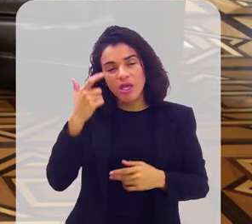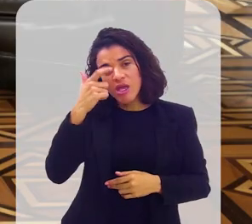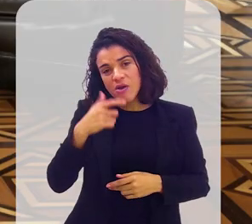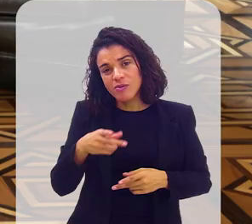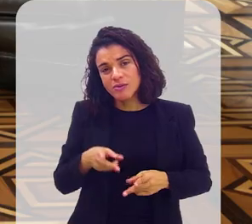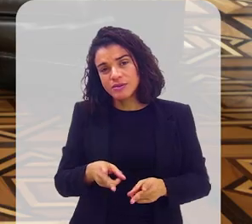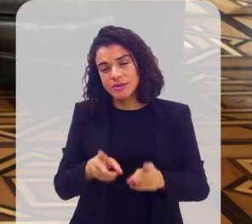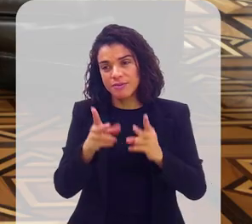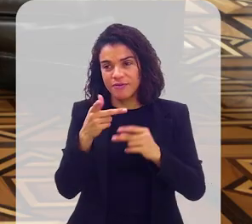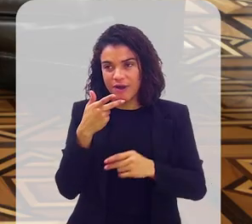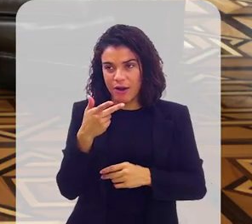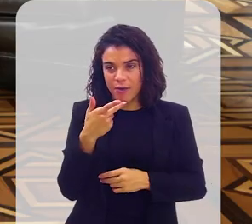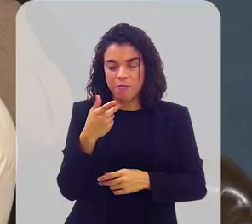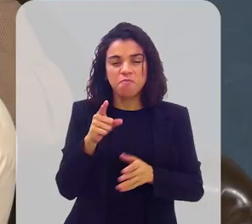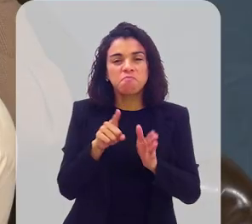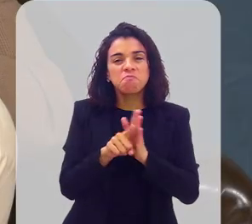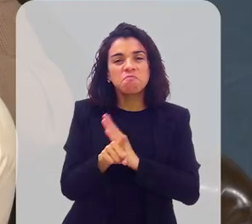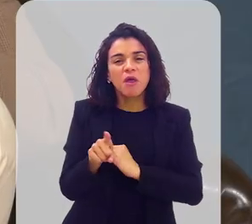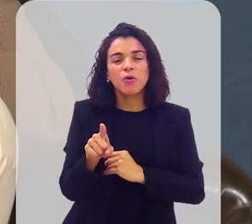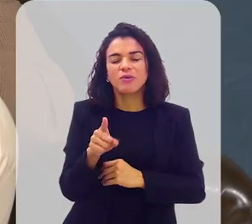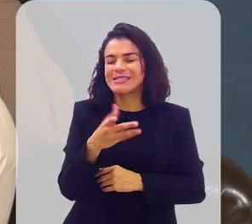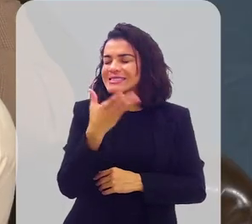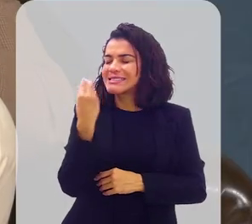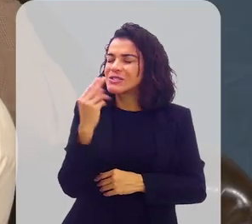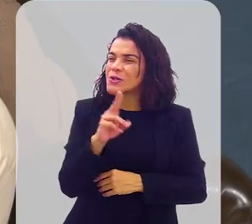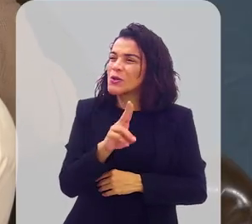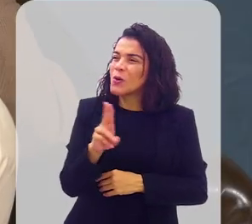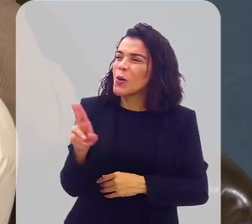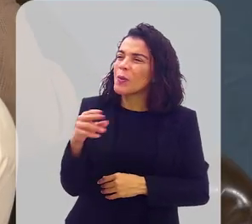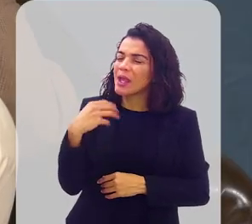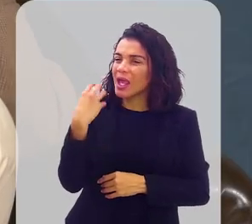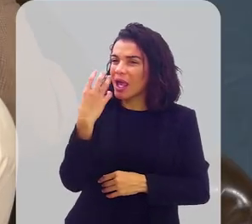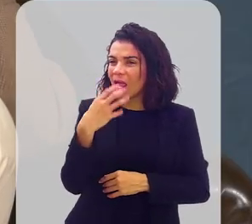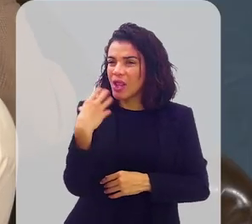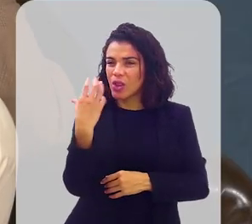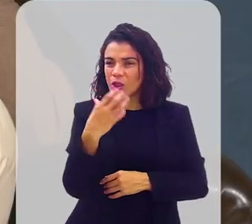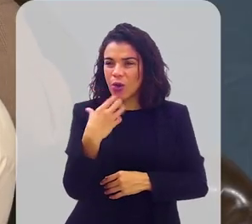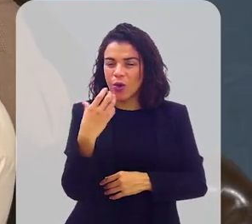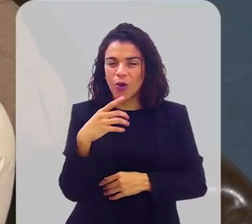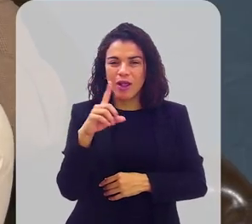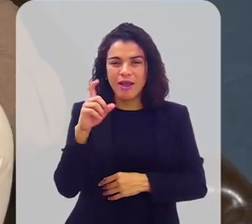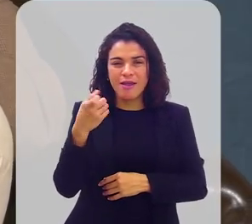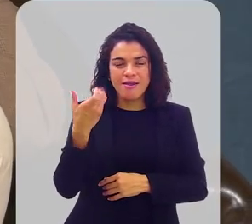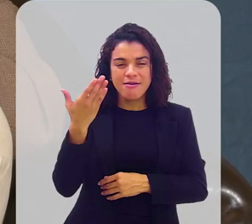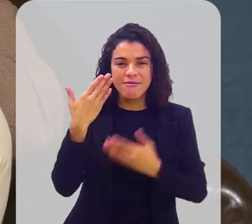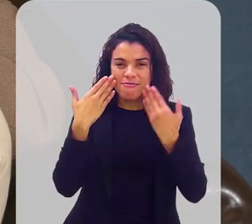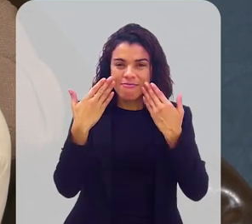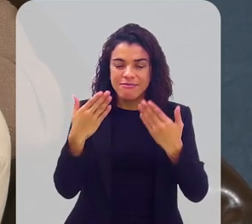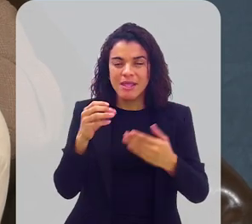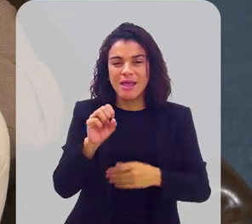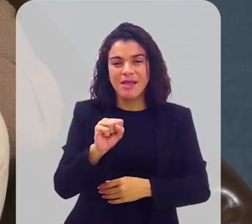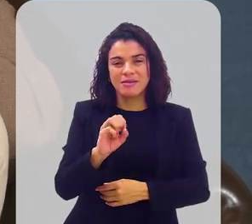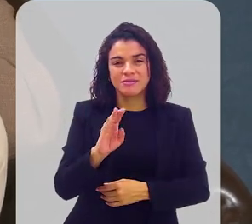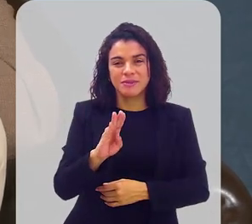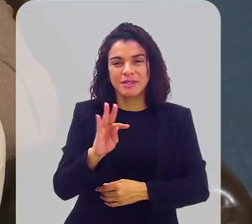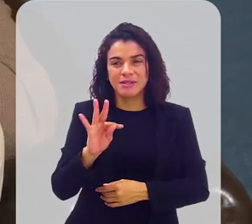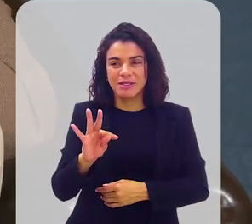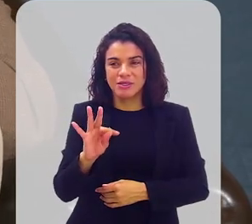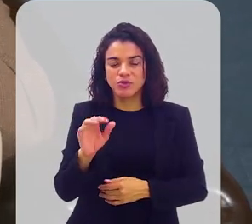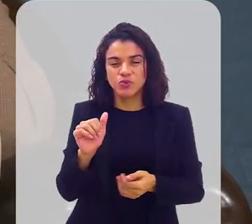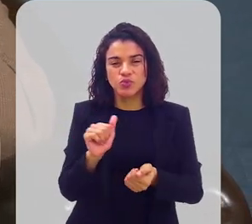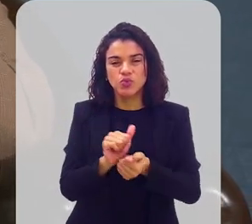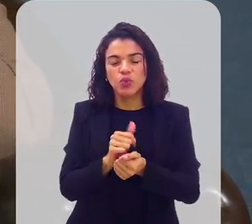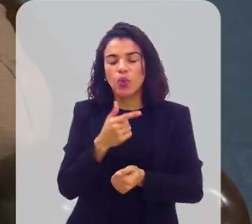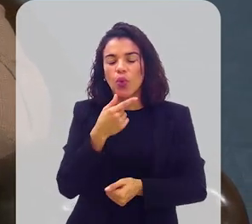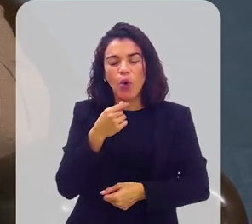falo aqui, pergunto, eu esqueço o nome dela. Essa cantora que apresentava um programa no SBT, junto